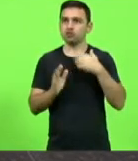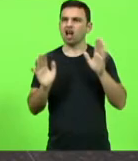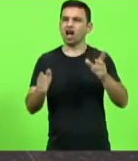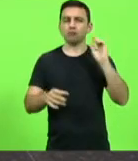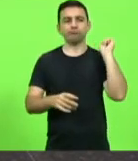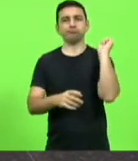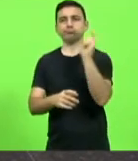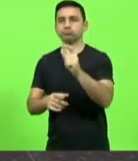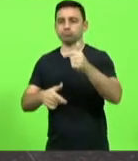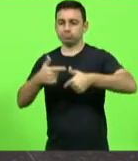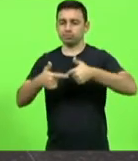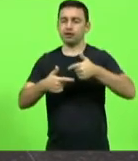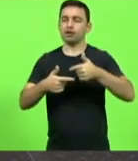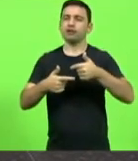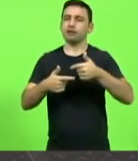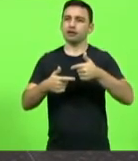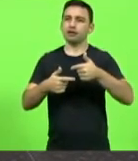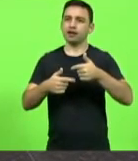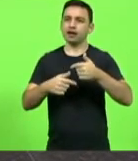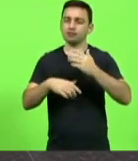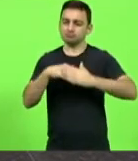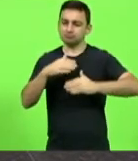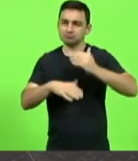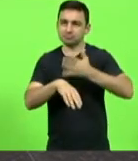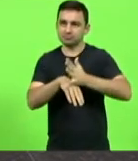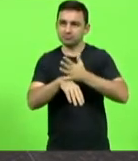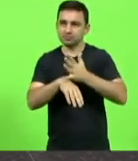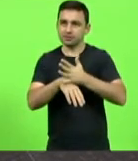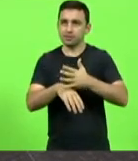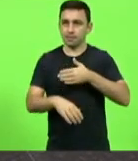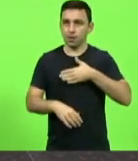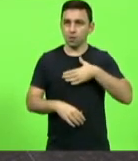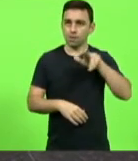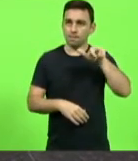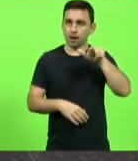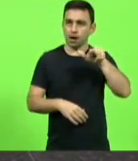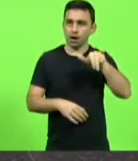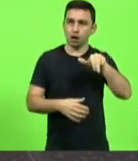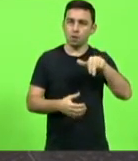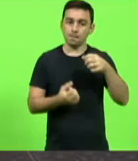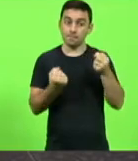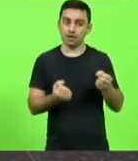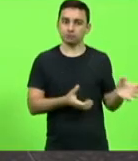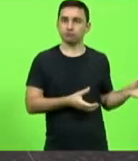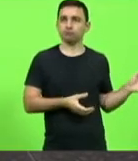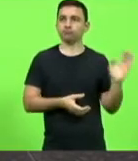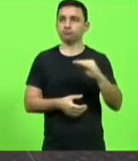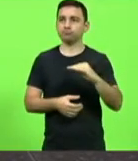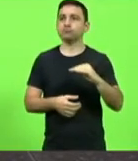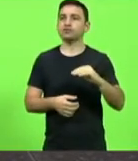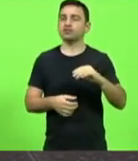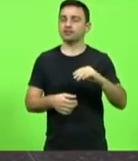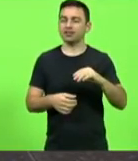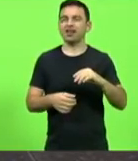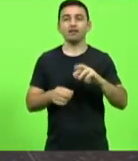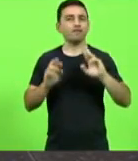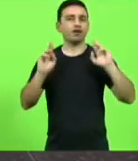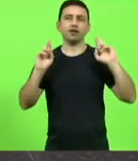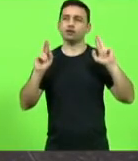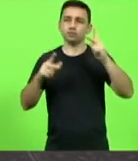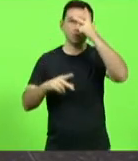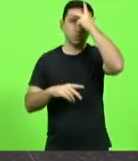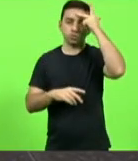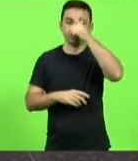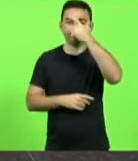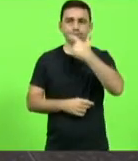disco meu irmão é arremessador de peso então assim olha a gente sabe a diferença que isso faz na formação do indivíduo ali ter